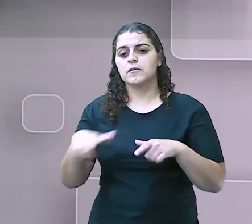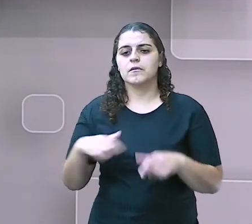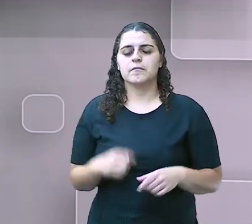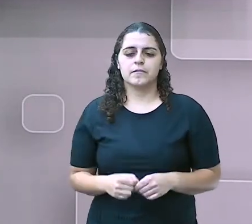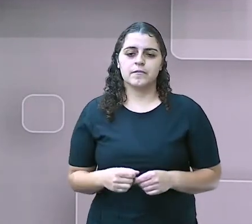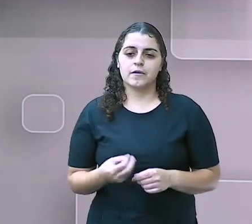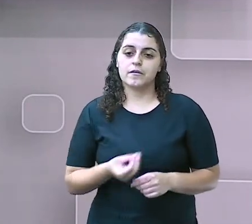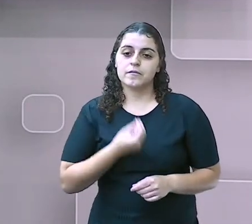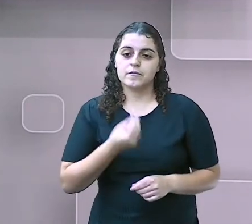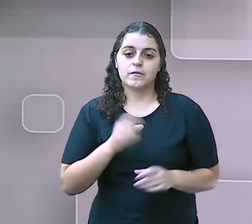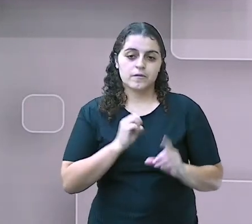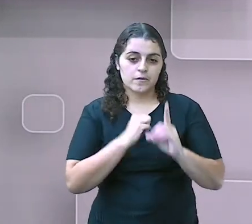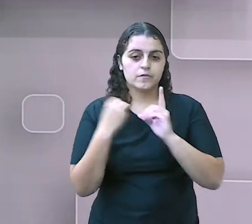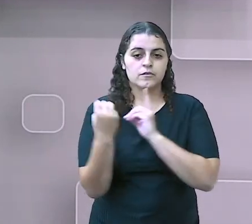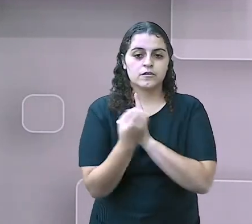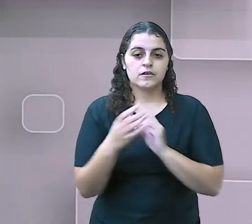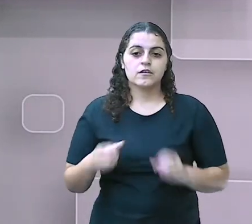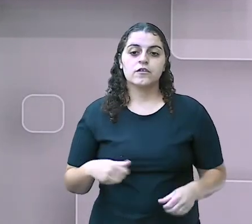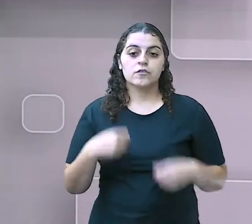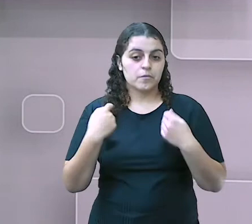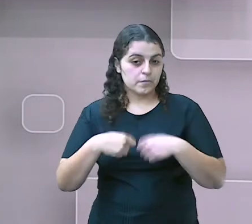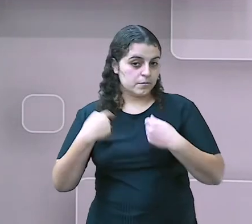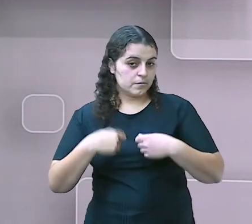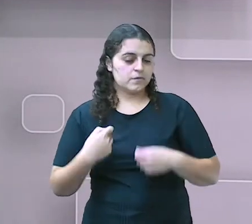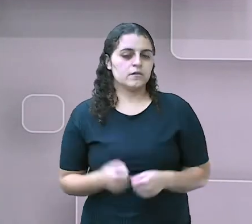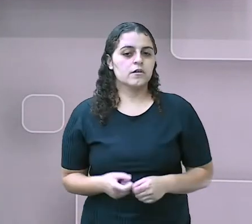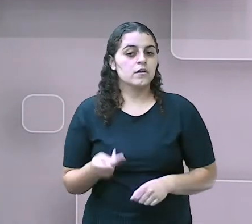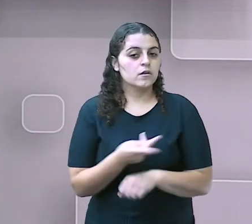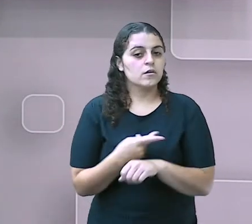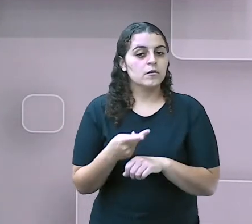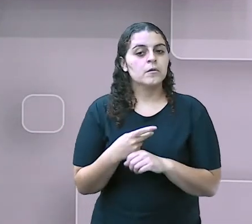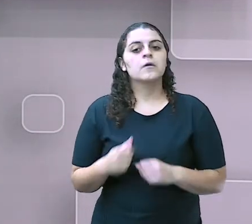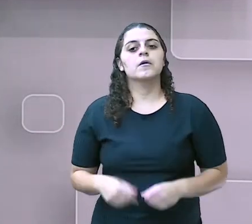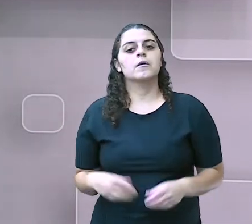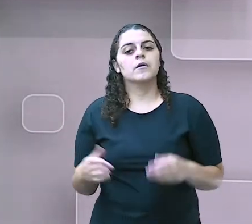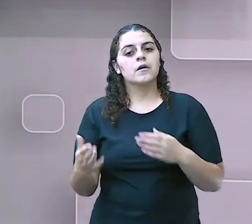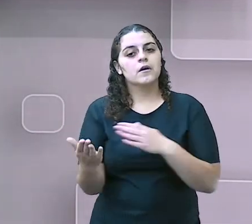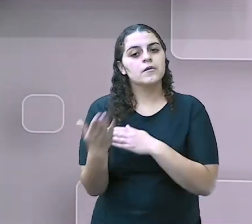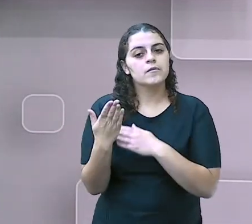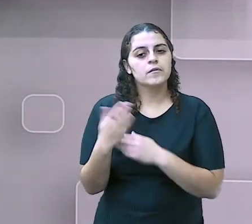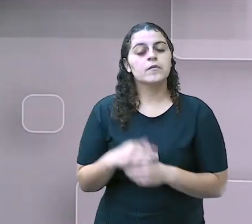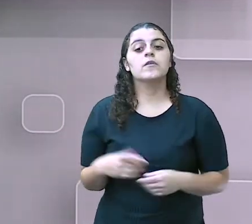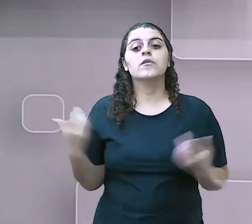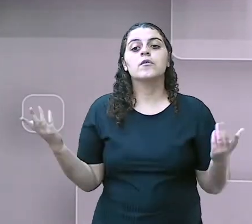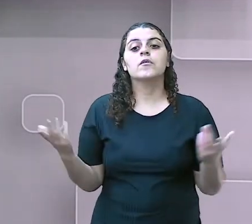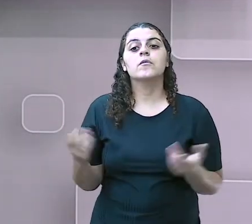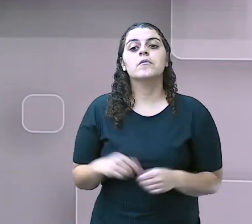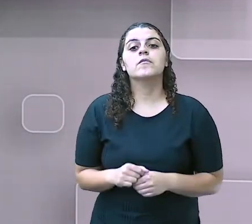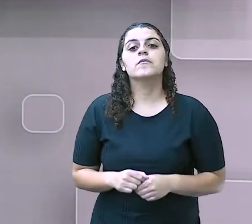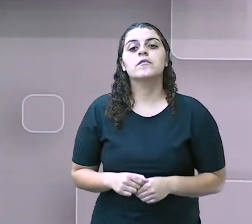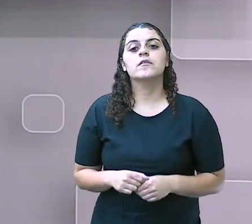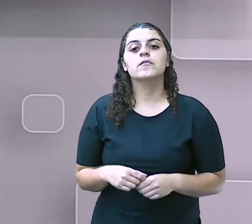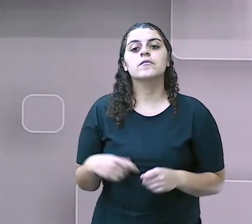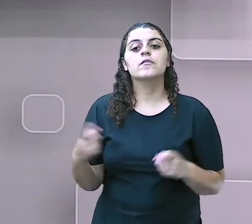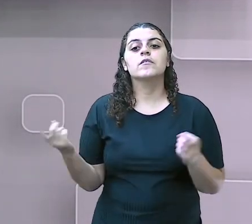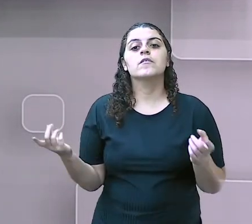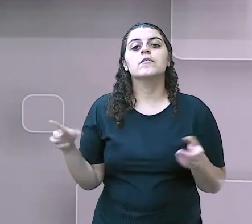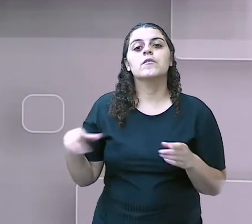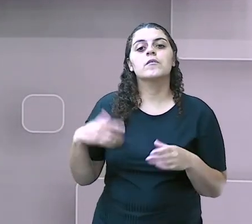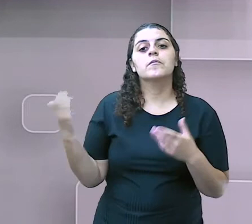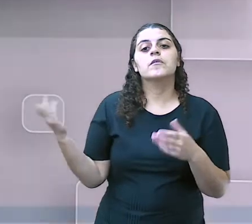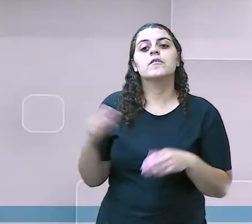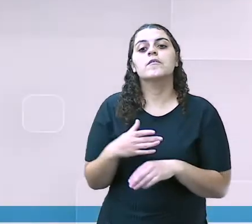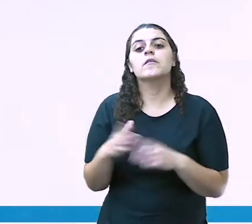aí na sociedade quando ele crescer, se não buscar ajuda. E o tratamento? Embora o